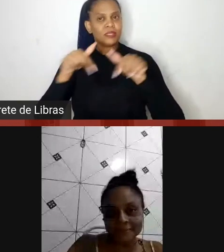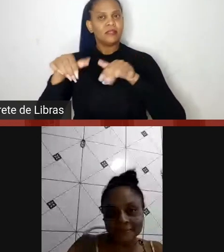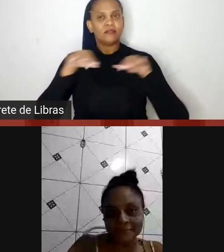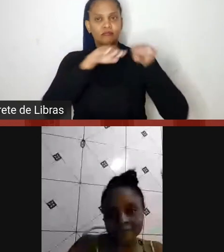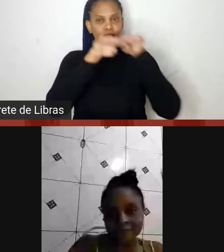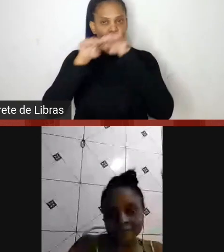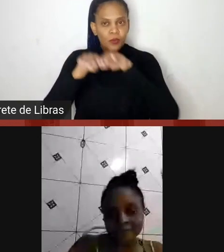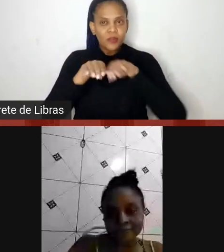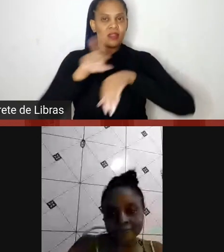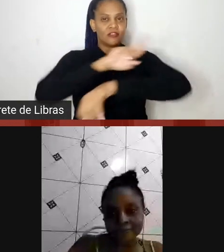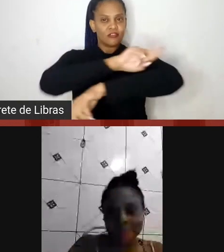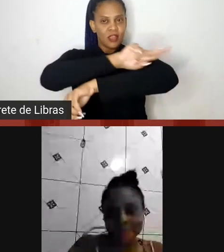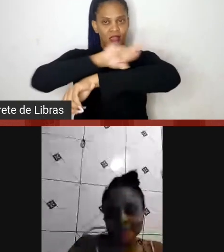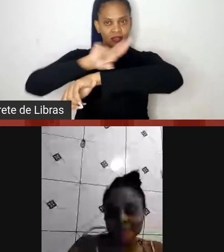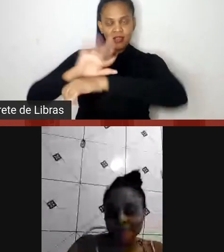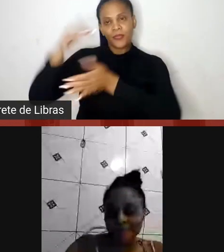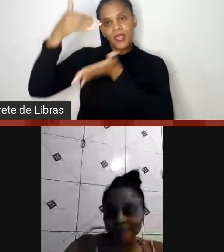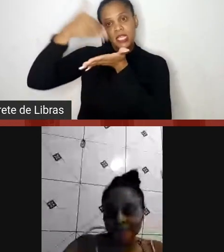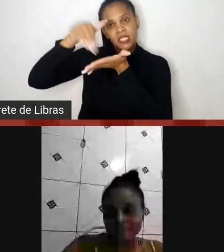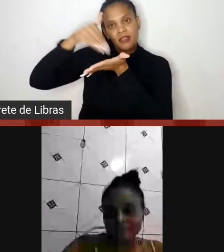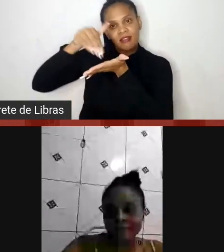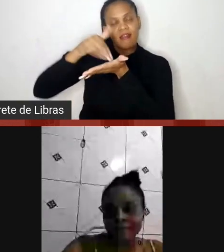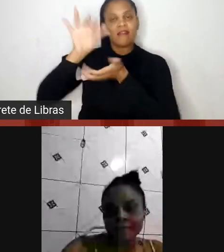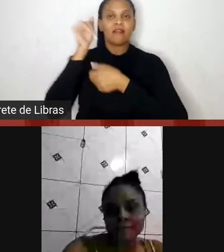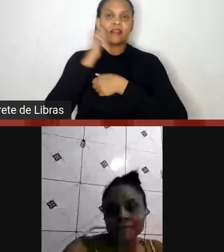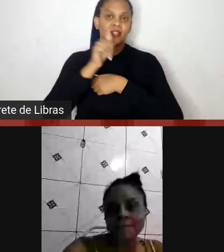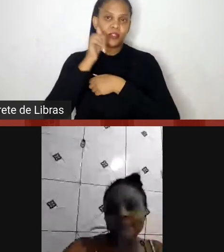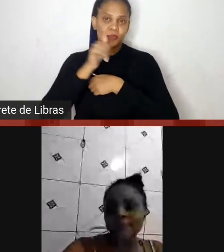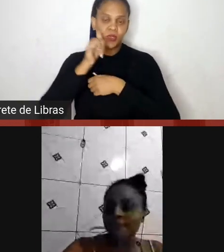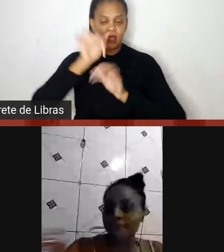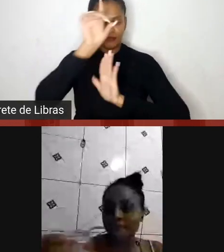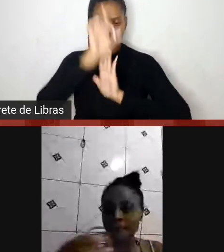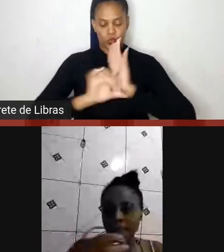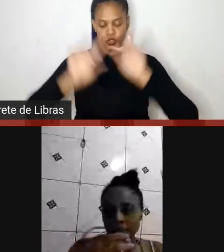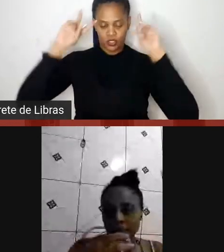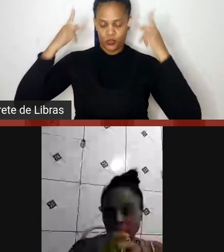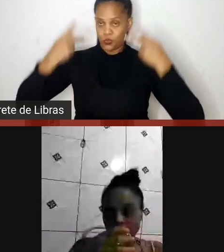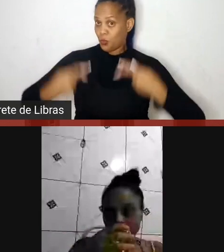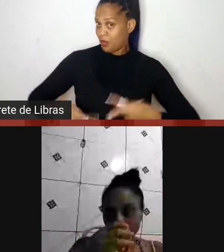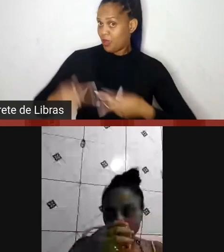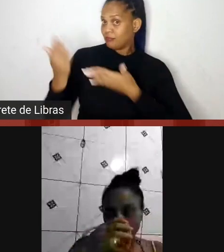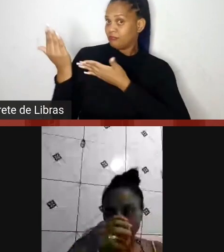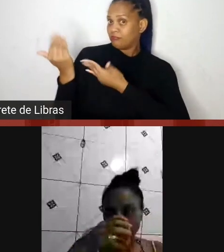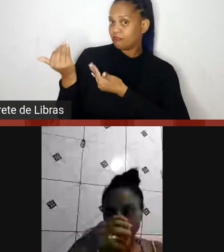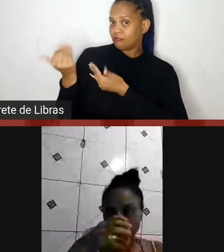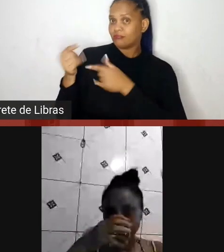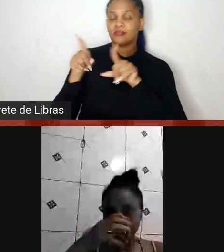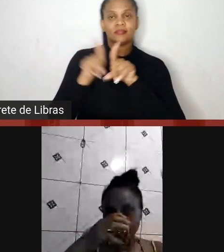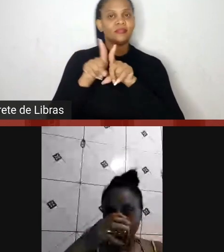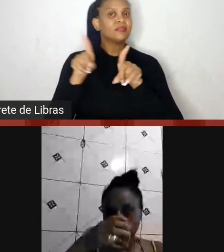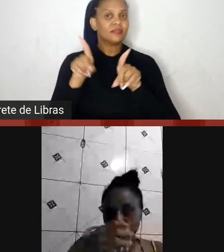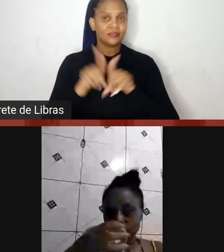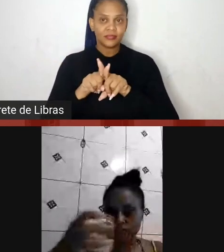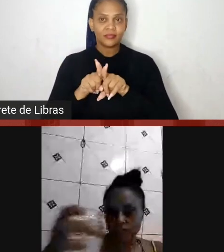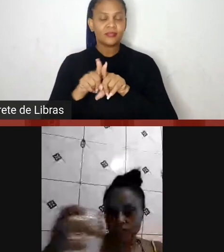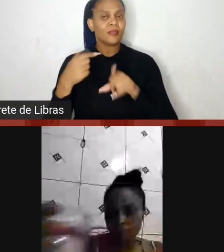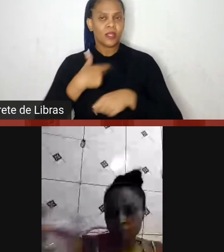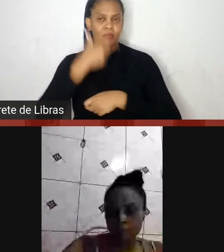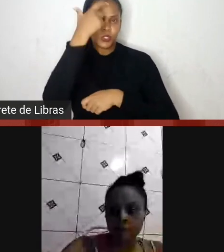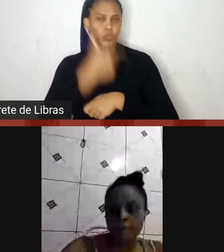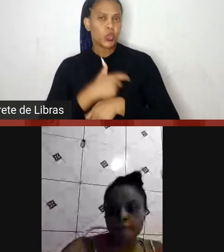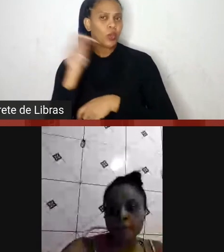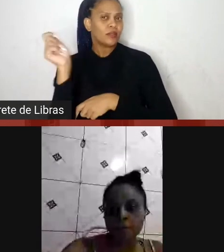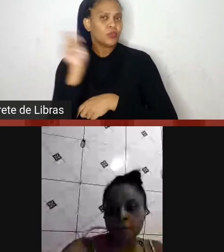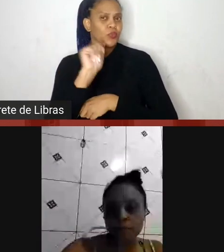Secretaria das Mulheres, Direitos Humanos, Juventude, e também sou da associação,